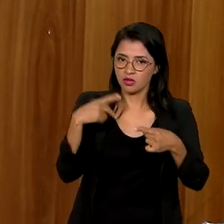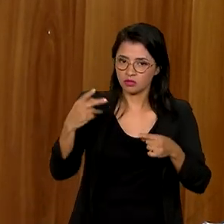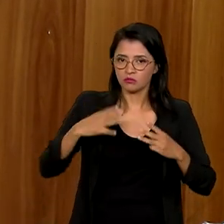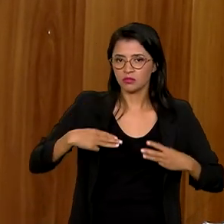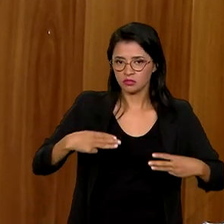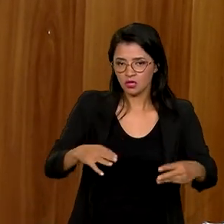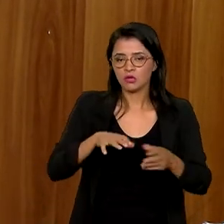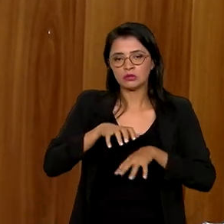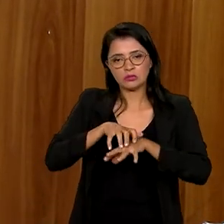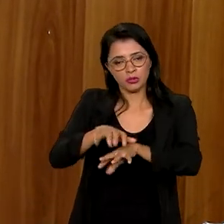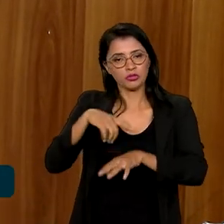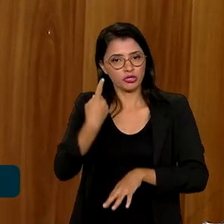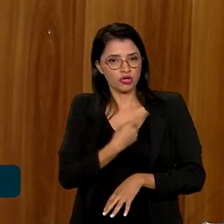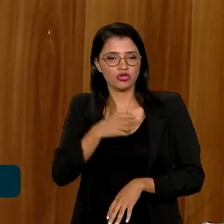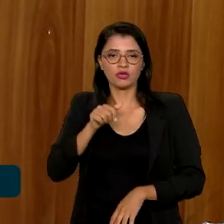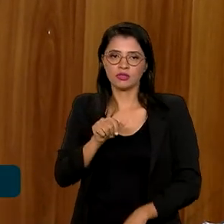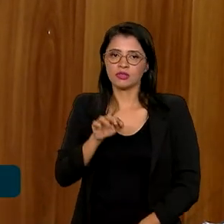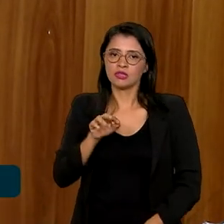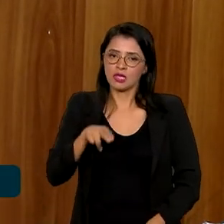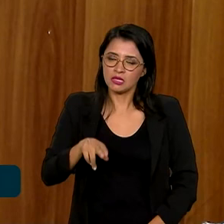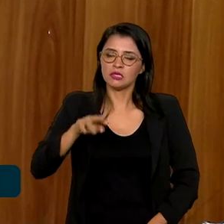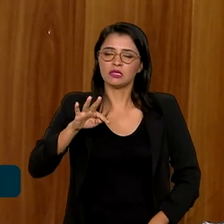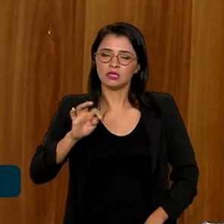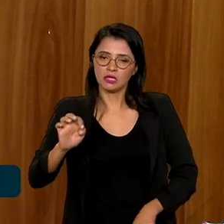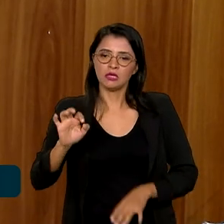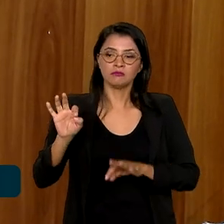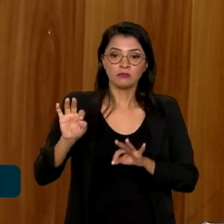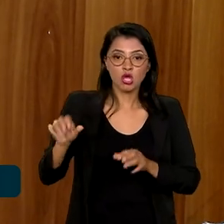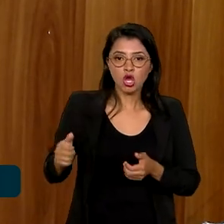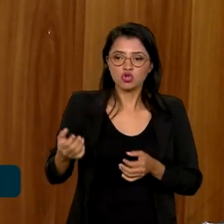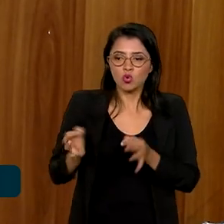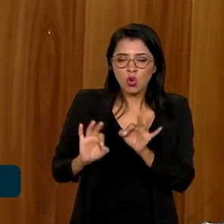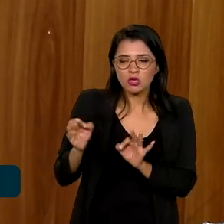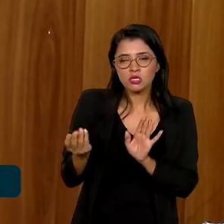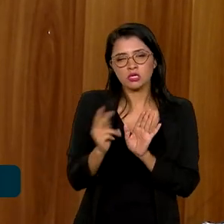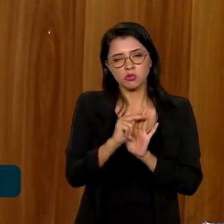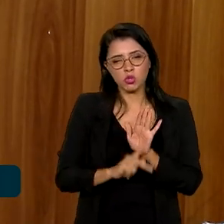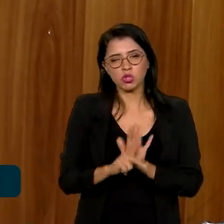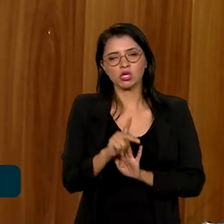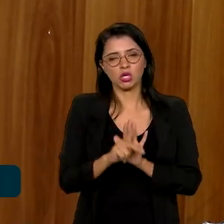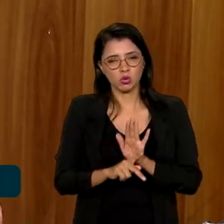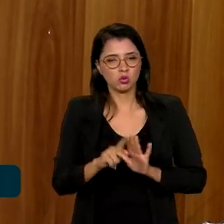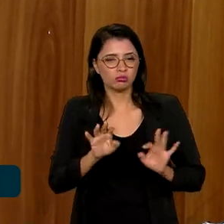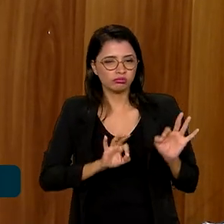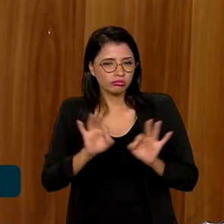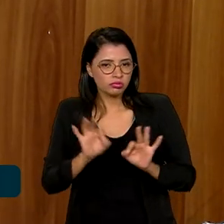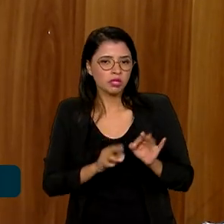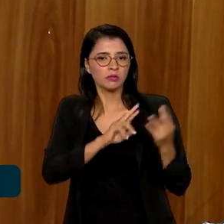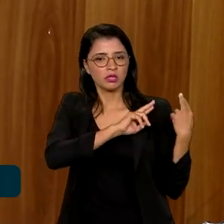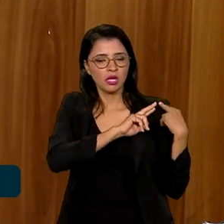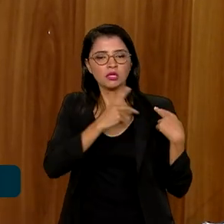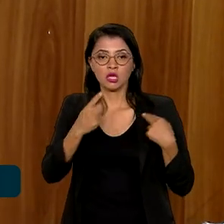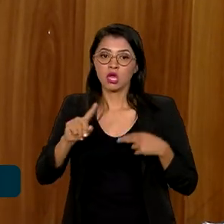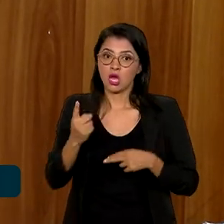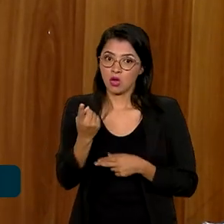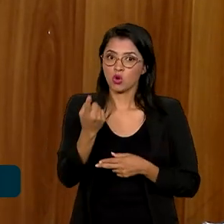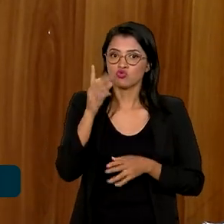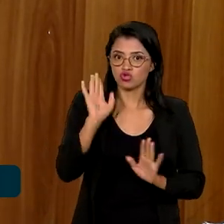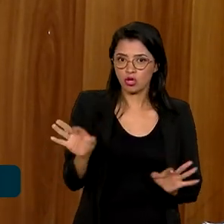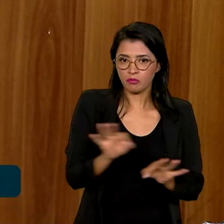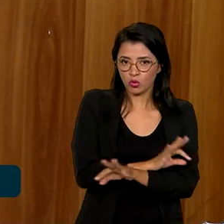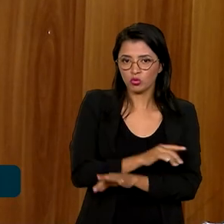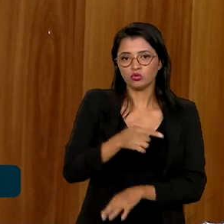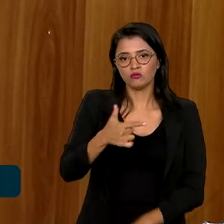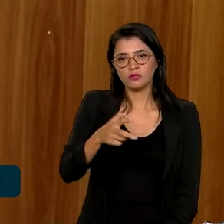NTT contribui muito para isso, estruturando esses projetos. Neste ano, quatro leilões. Um já foi realizado, dia 25